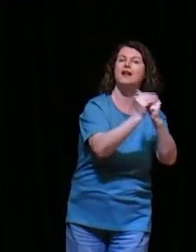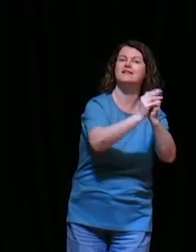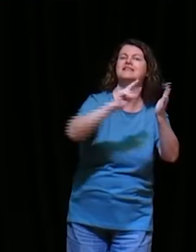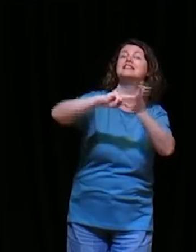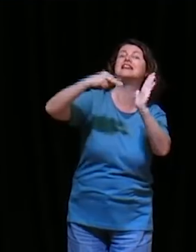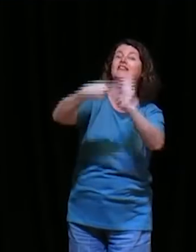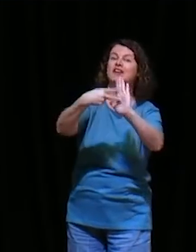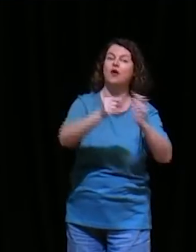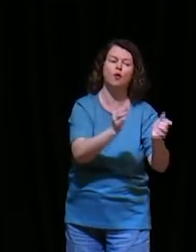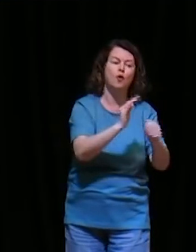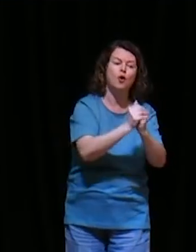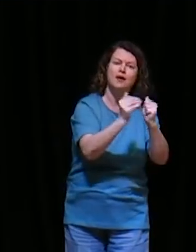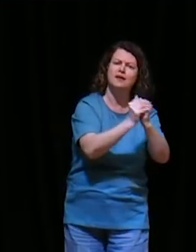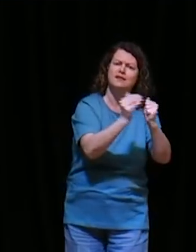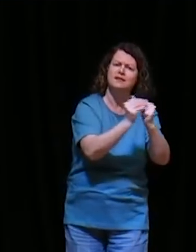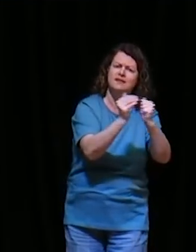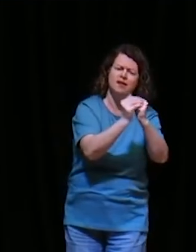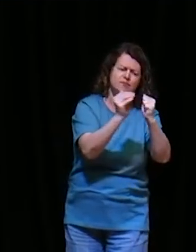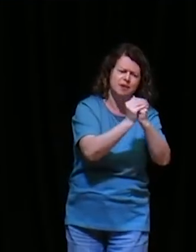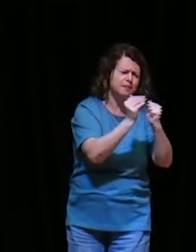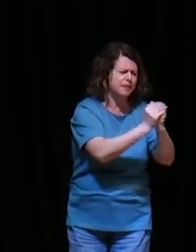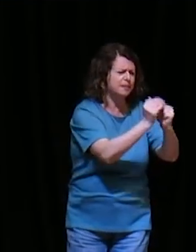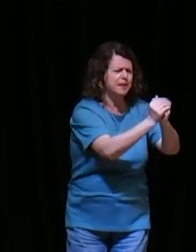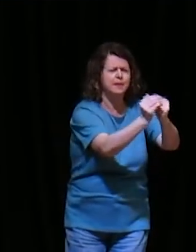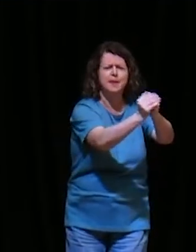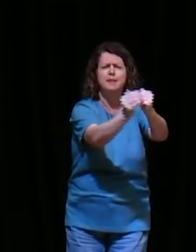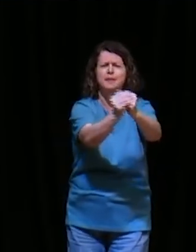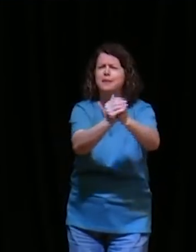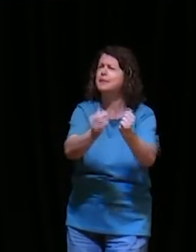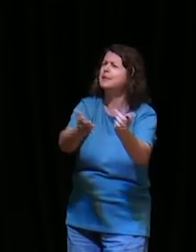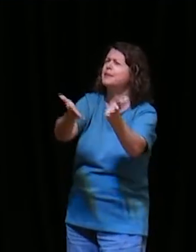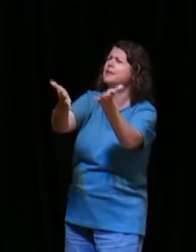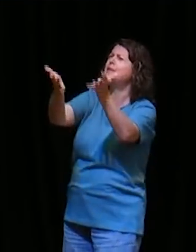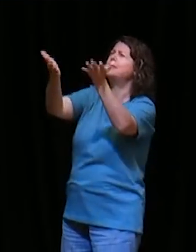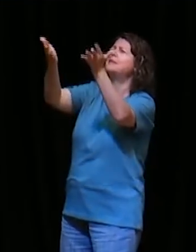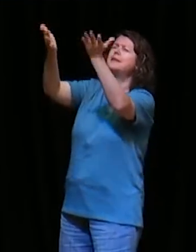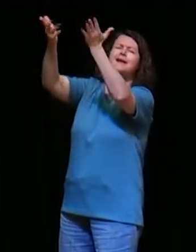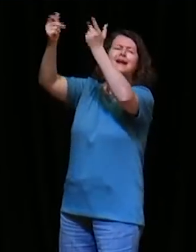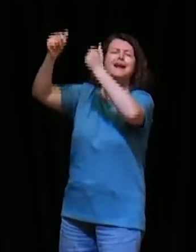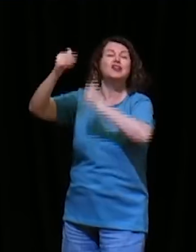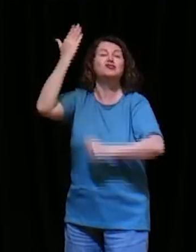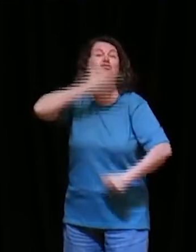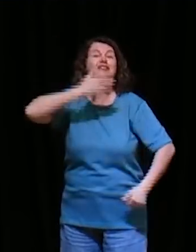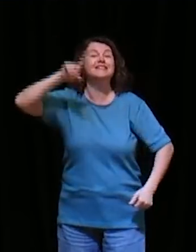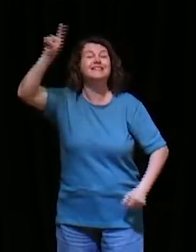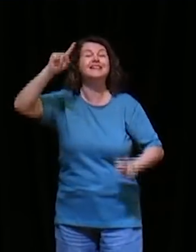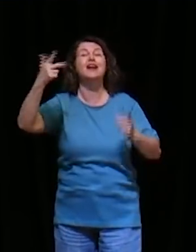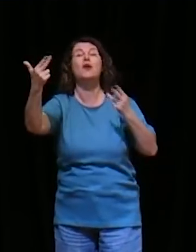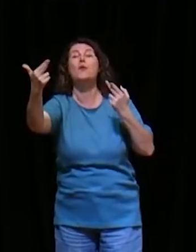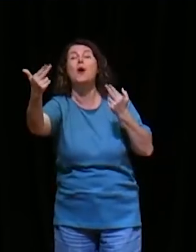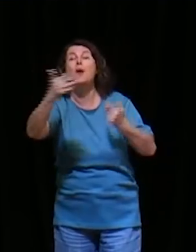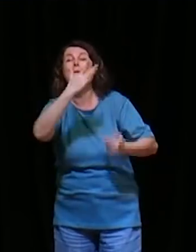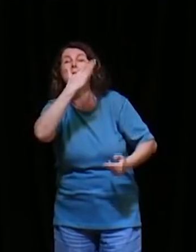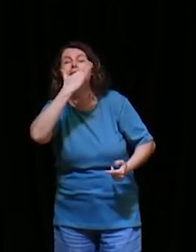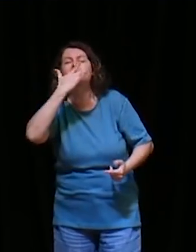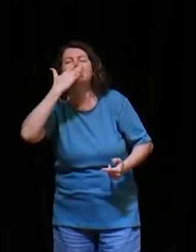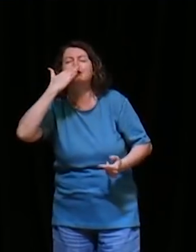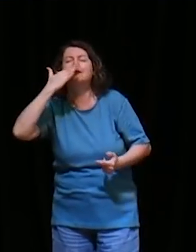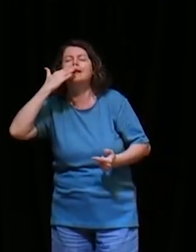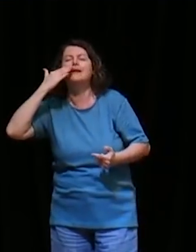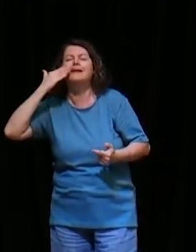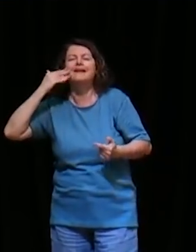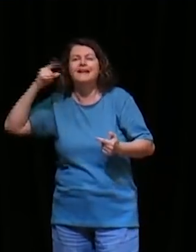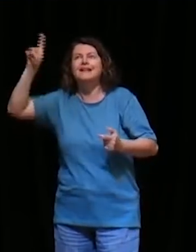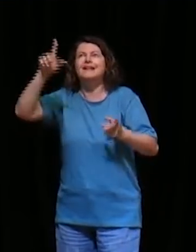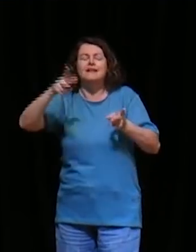é como que Deus fala assim, a oração, ela é como um perfume agradável, que é absorvido, que é